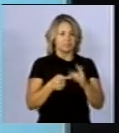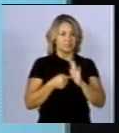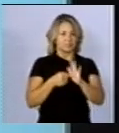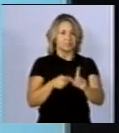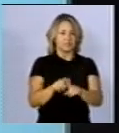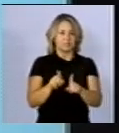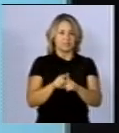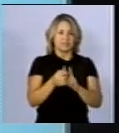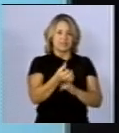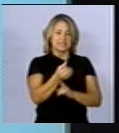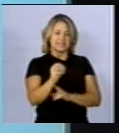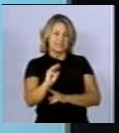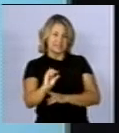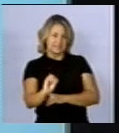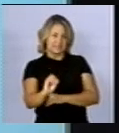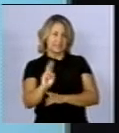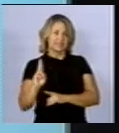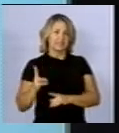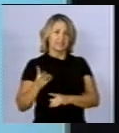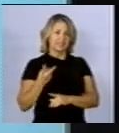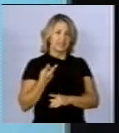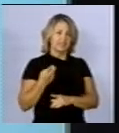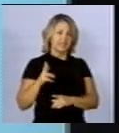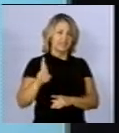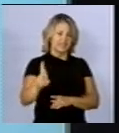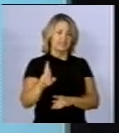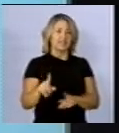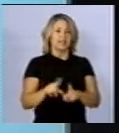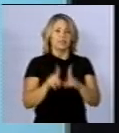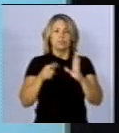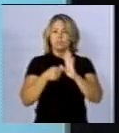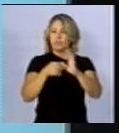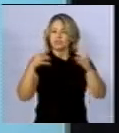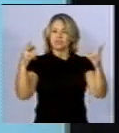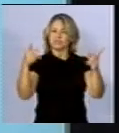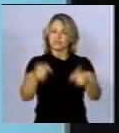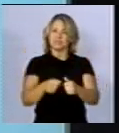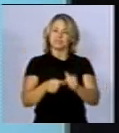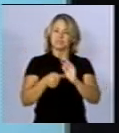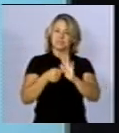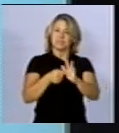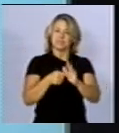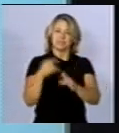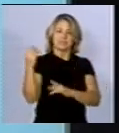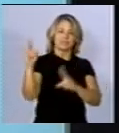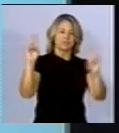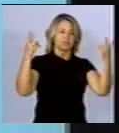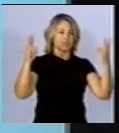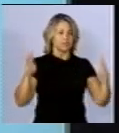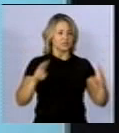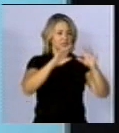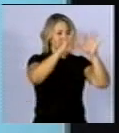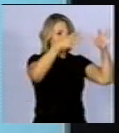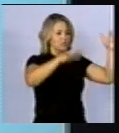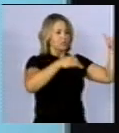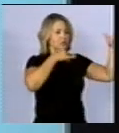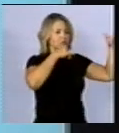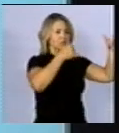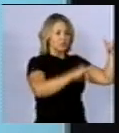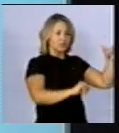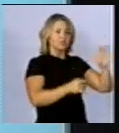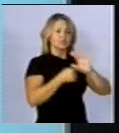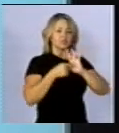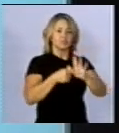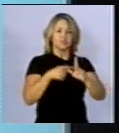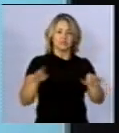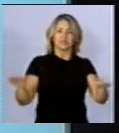60 Hz. Essas pesquisas são repetidas para toda a faixa de frequência. São marcados os valores de campo acima dos quais se identifica